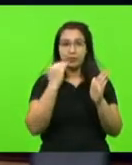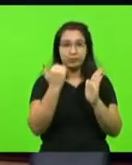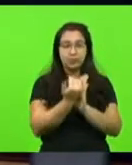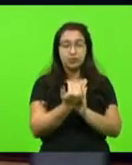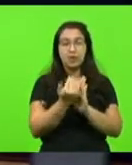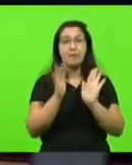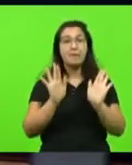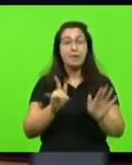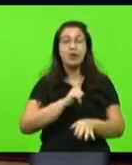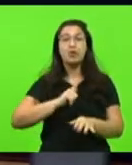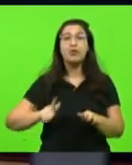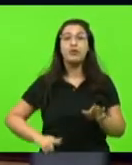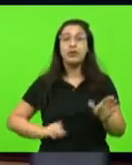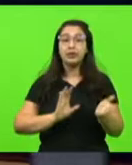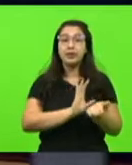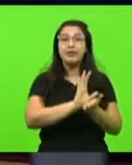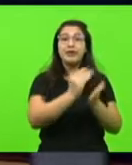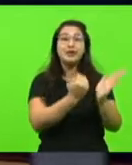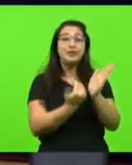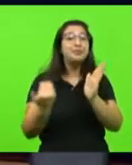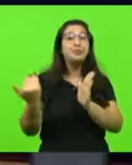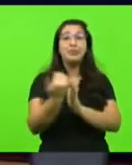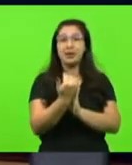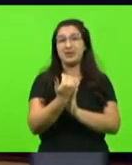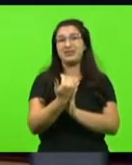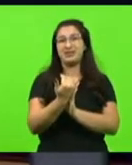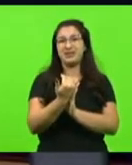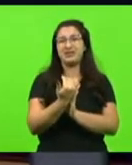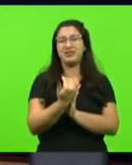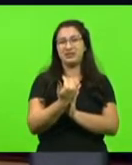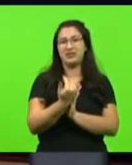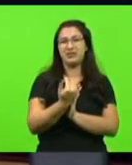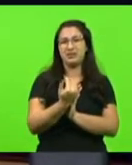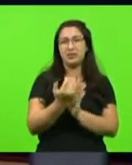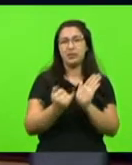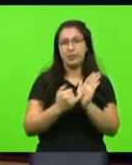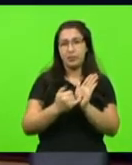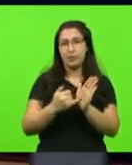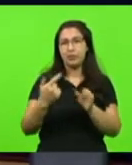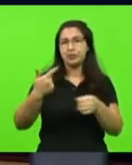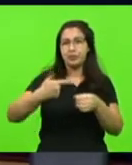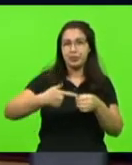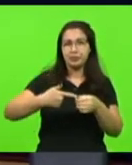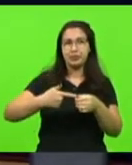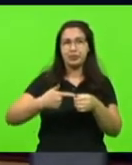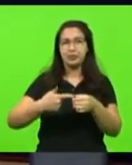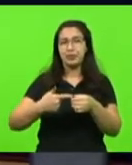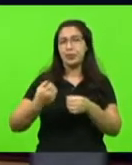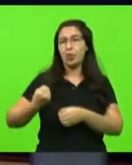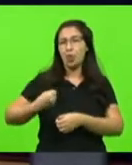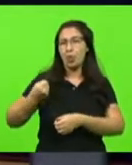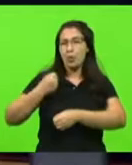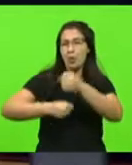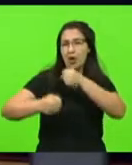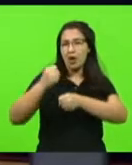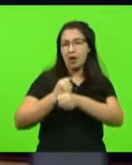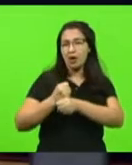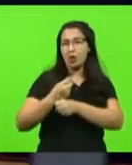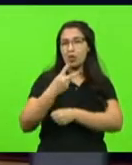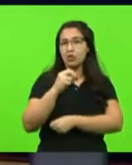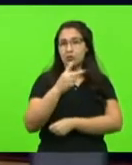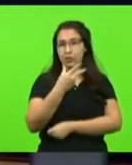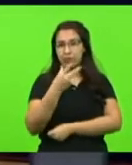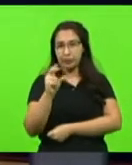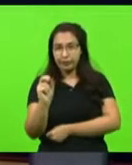tem que investir mais do que ele arrecada com o imposto do combustível. Nos dados do ano passado, o governo